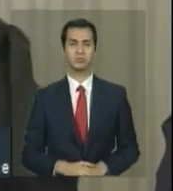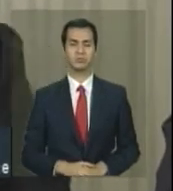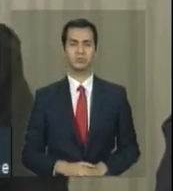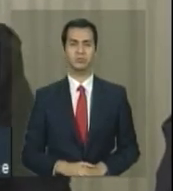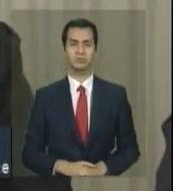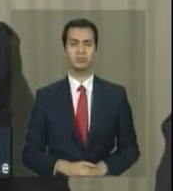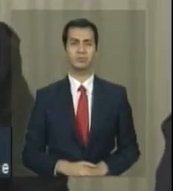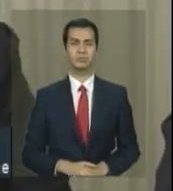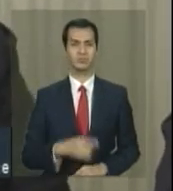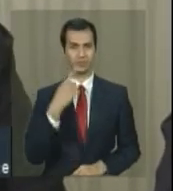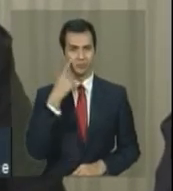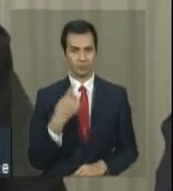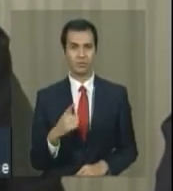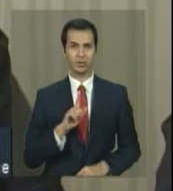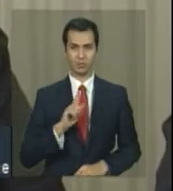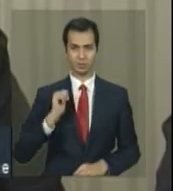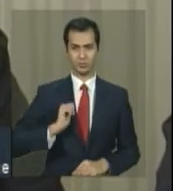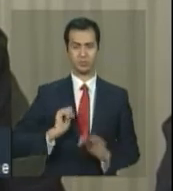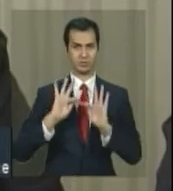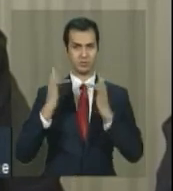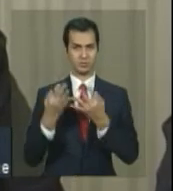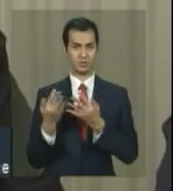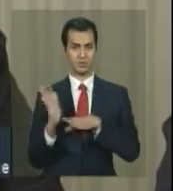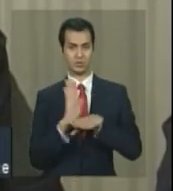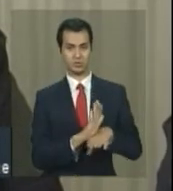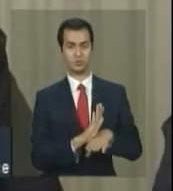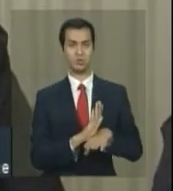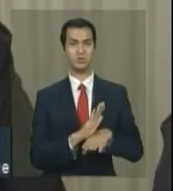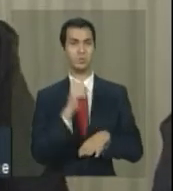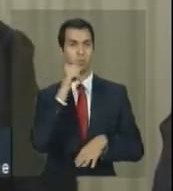Bolsa Família, está sendo implementado para gestante pré-nutriz,